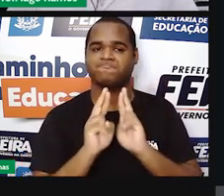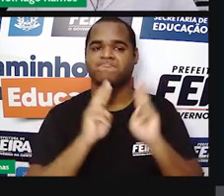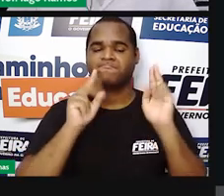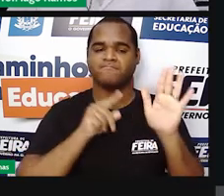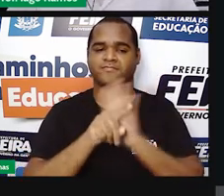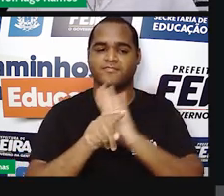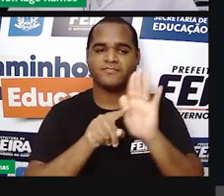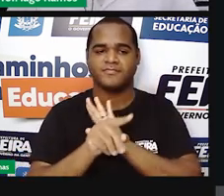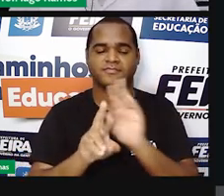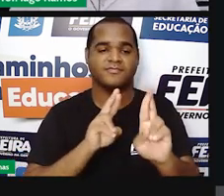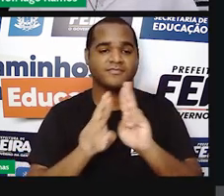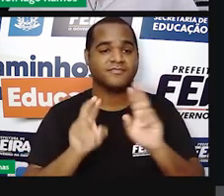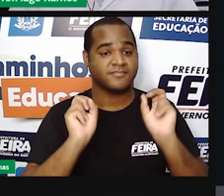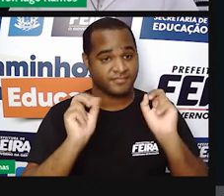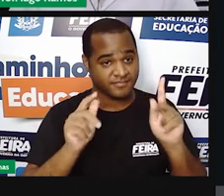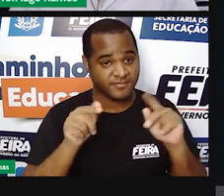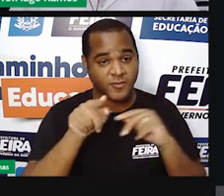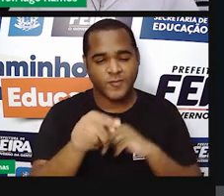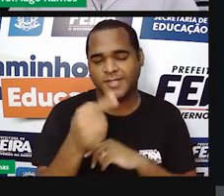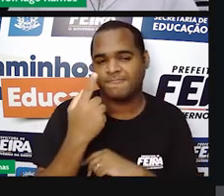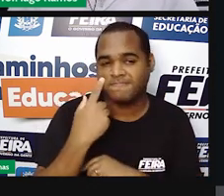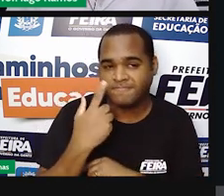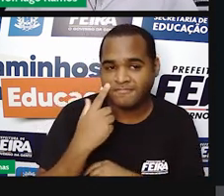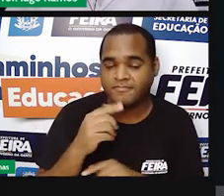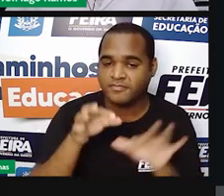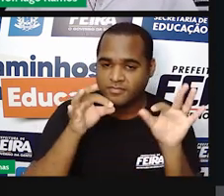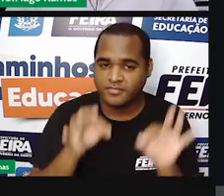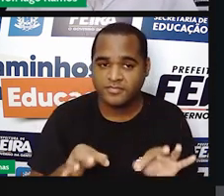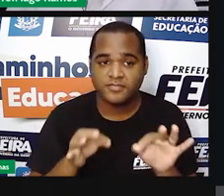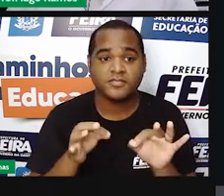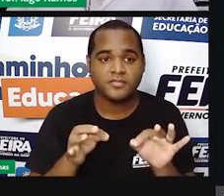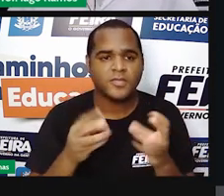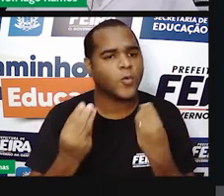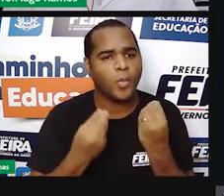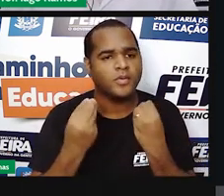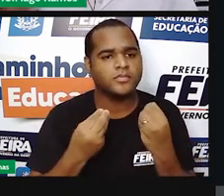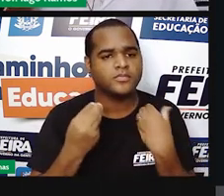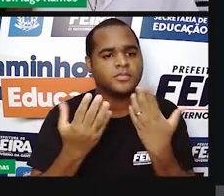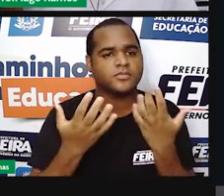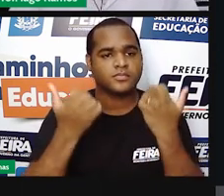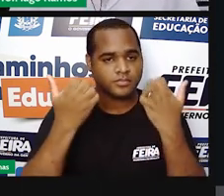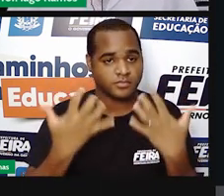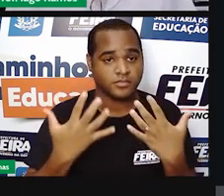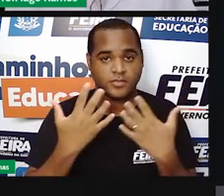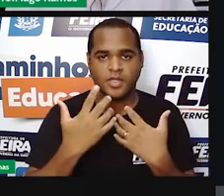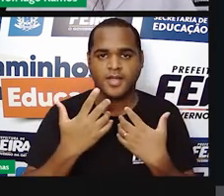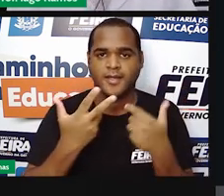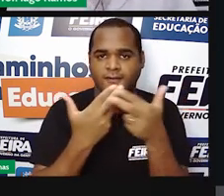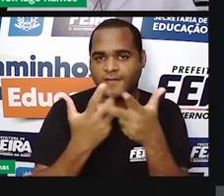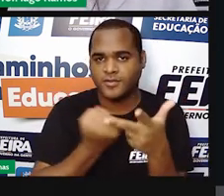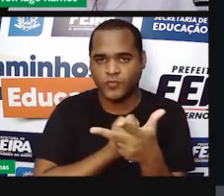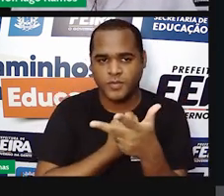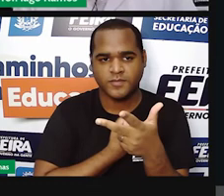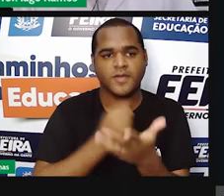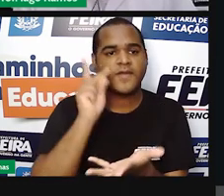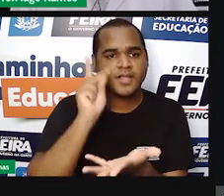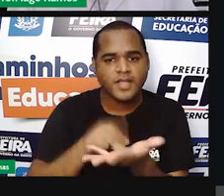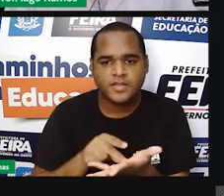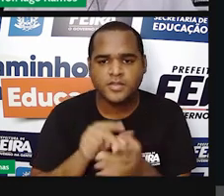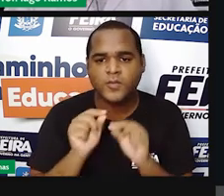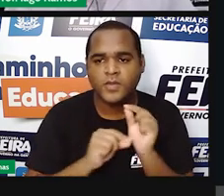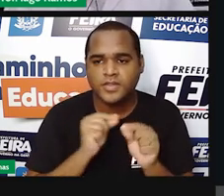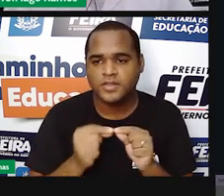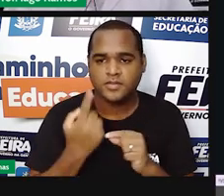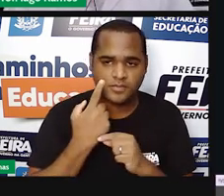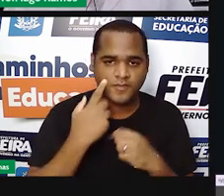jogo com perguntinhas e essas perguntinhas vão trazer aí coisas sobre os números reais, olha só,